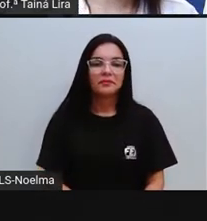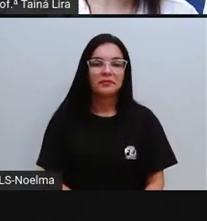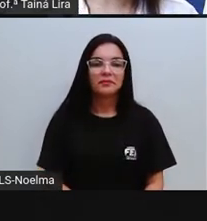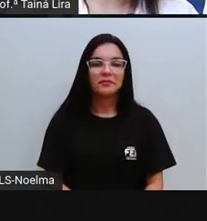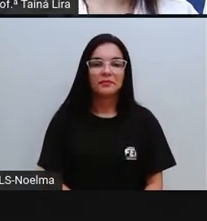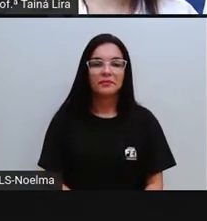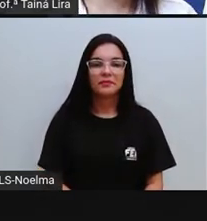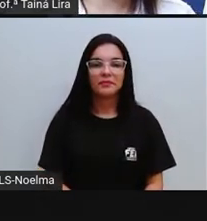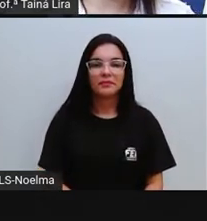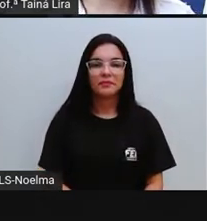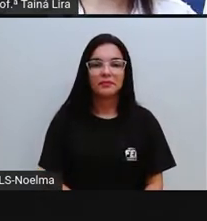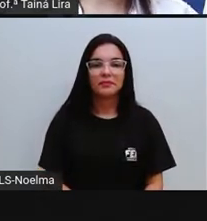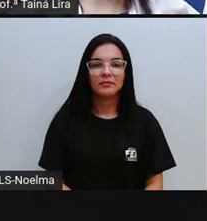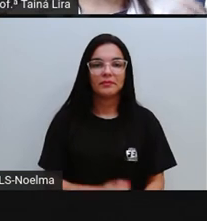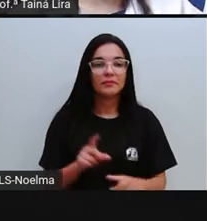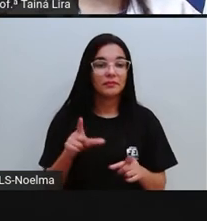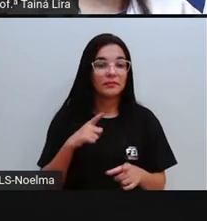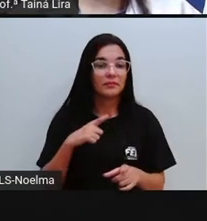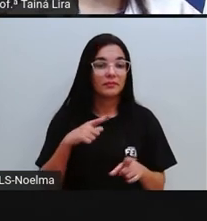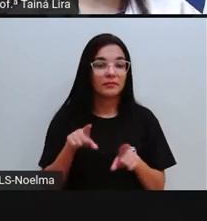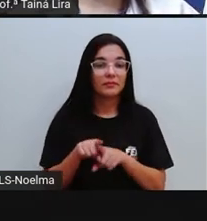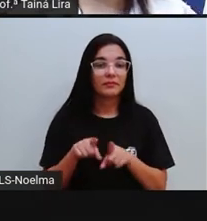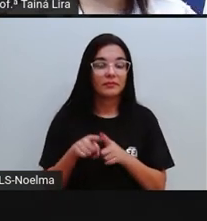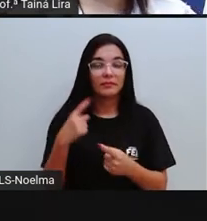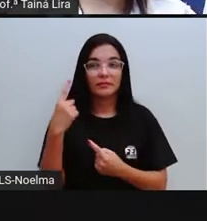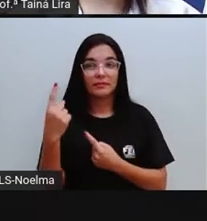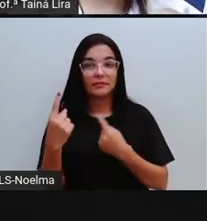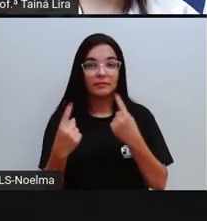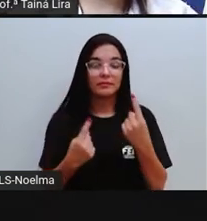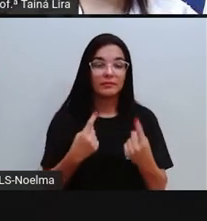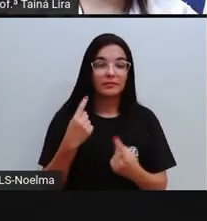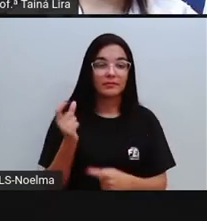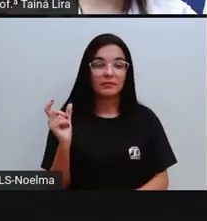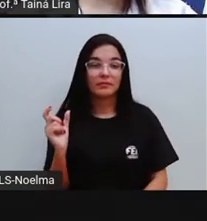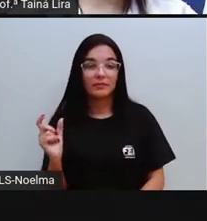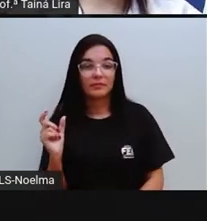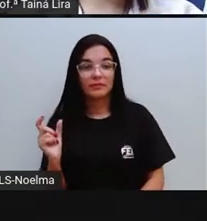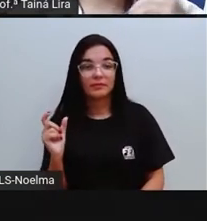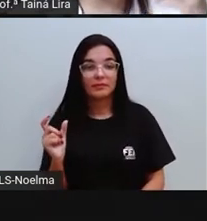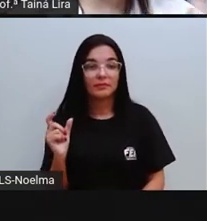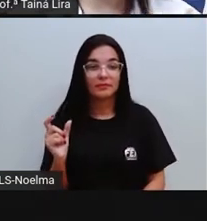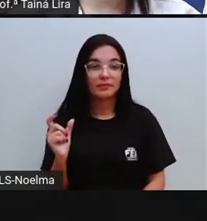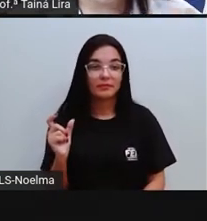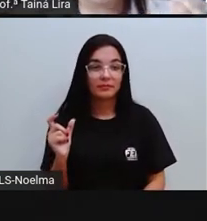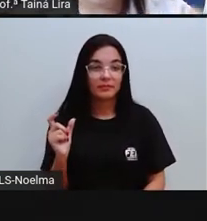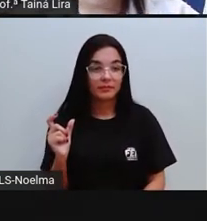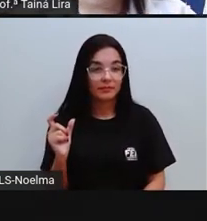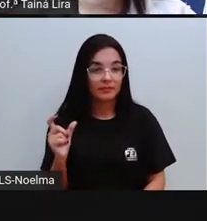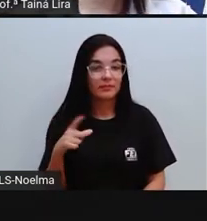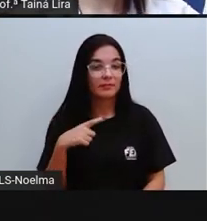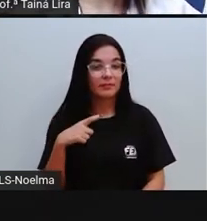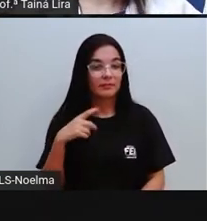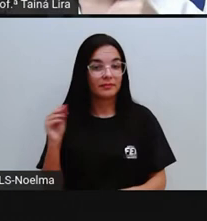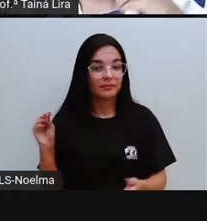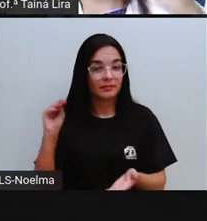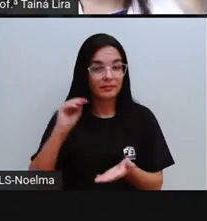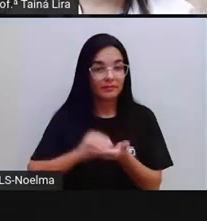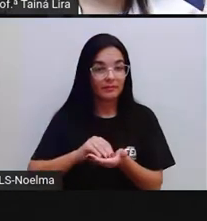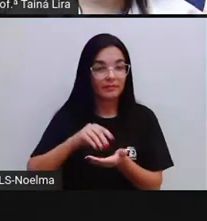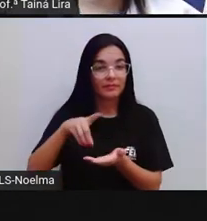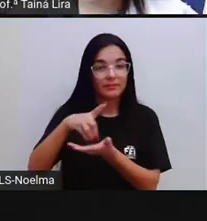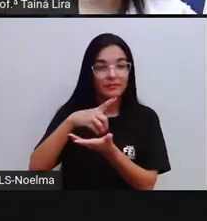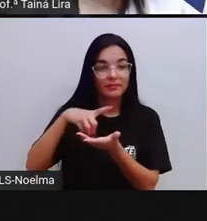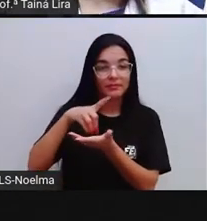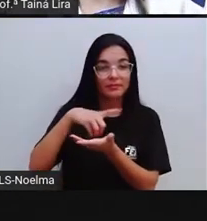Bom, nós temos também algumas palavras, lembra que a Pró falou que tem algum, que a gente fala várias palavrinhas no nosso